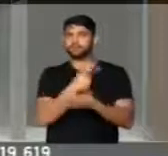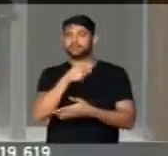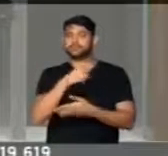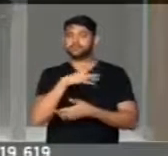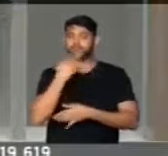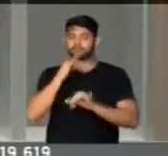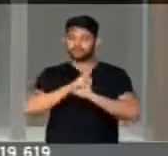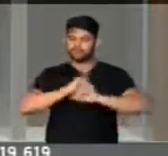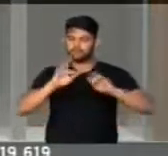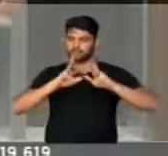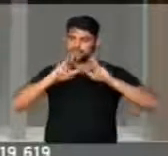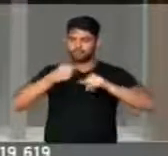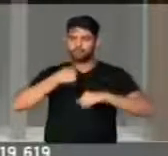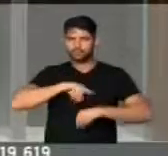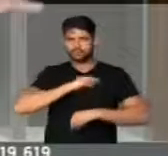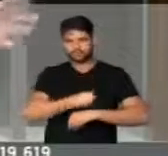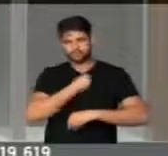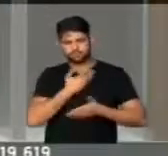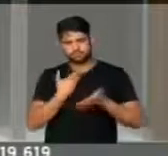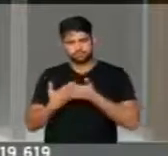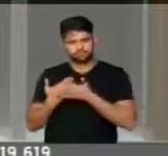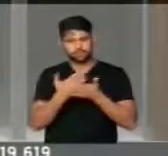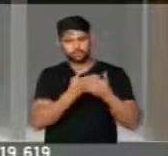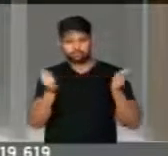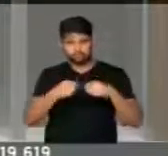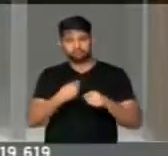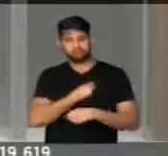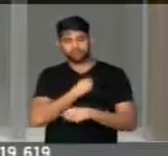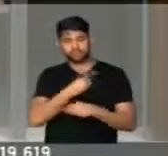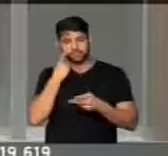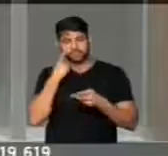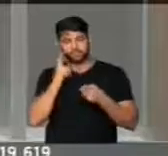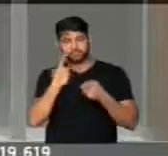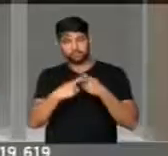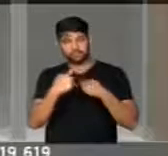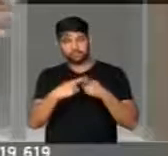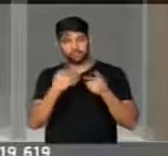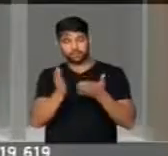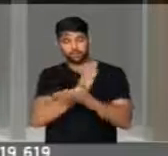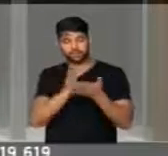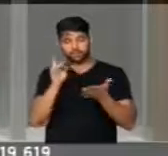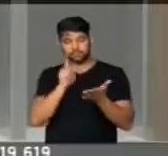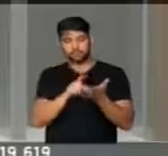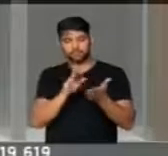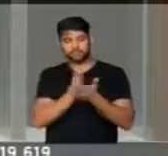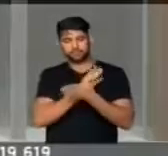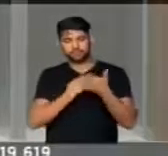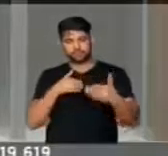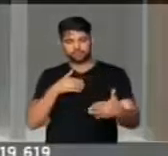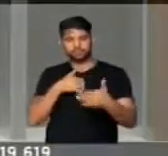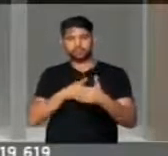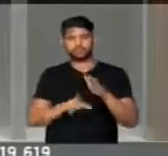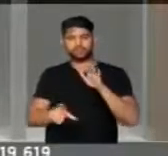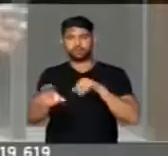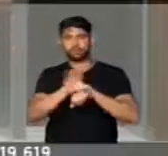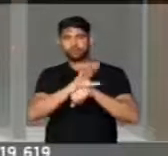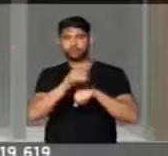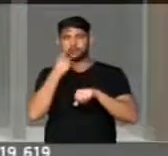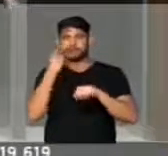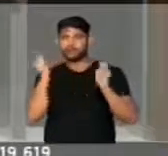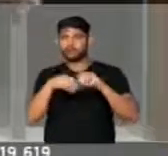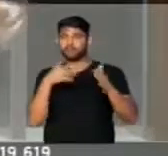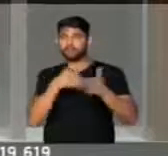Quero dizer a todos que nós estamos estudando essa hipótese. Porque há, certamente, alguma limitação constitucional,